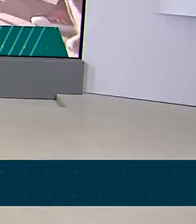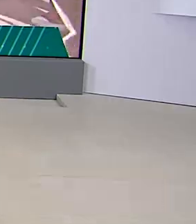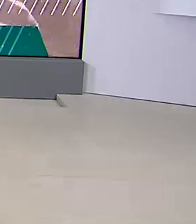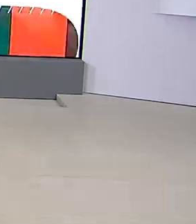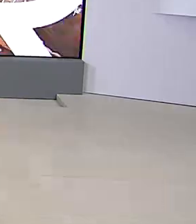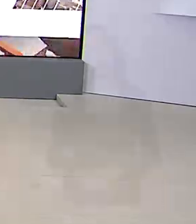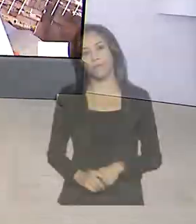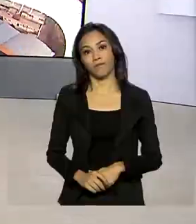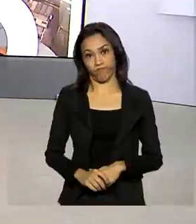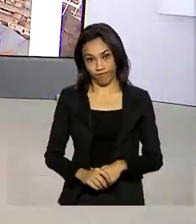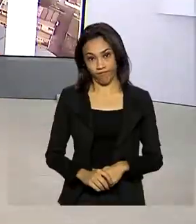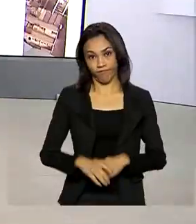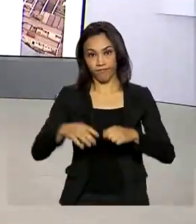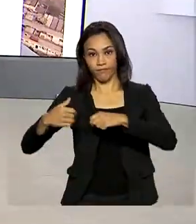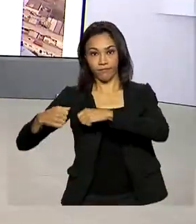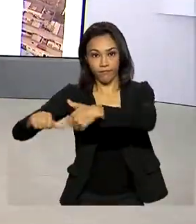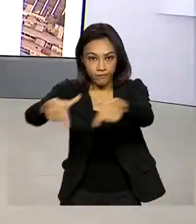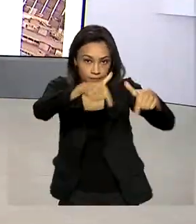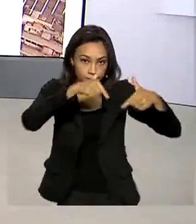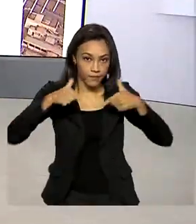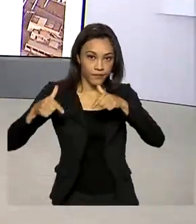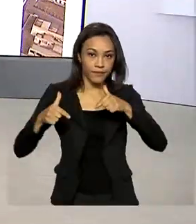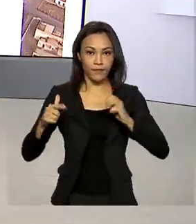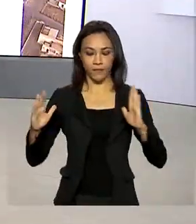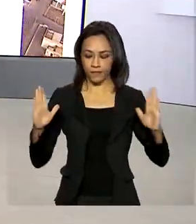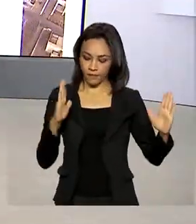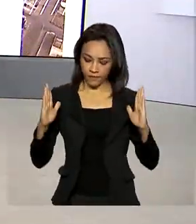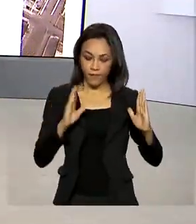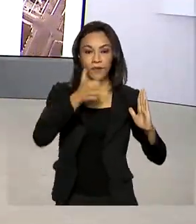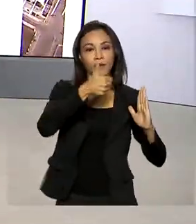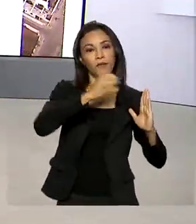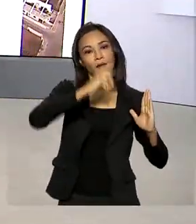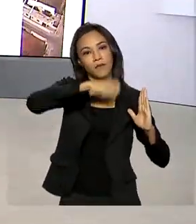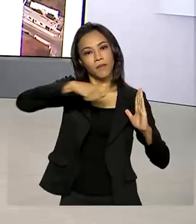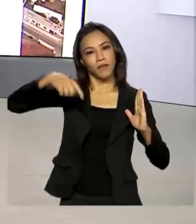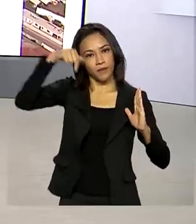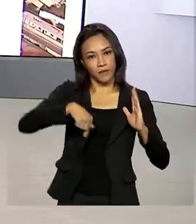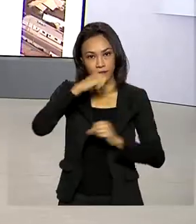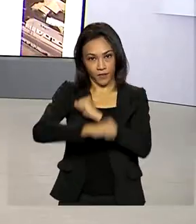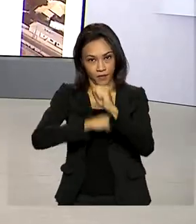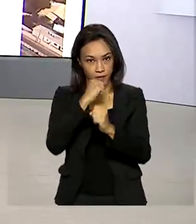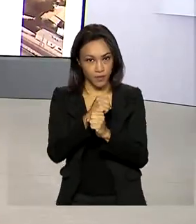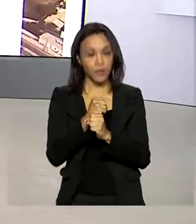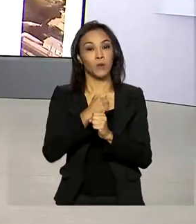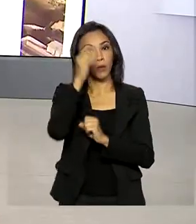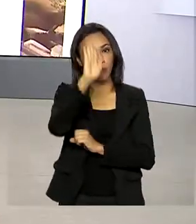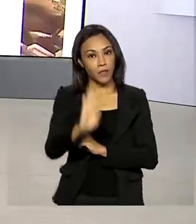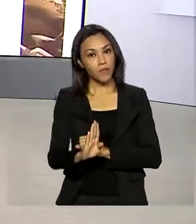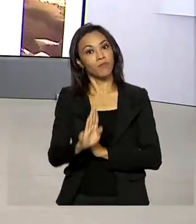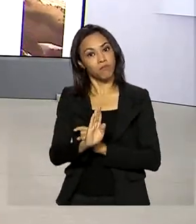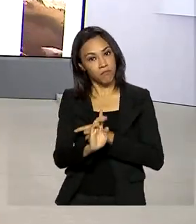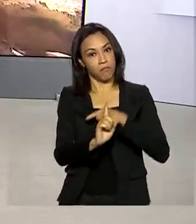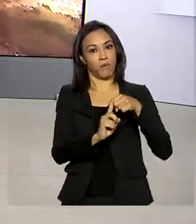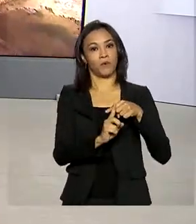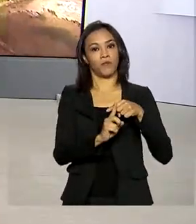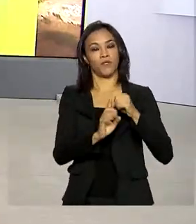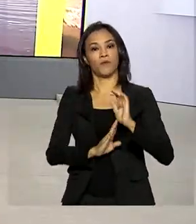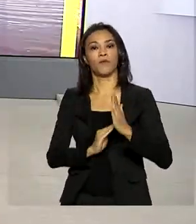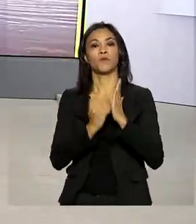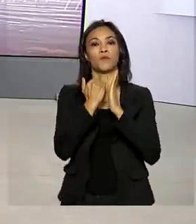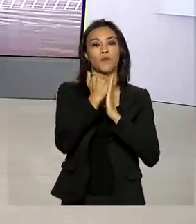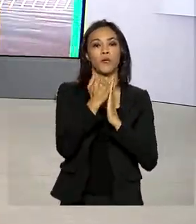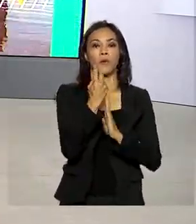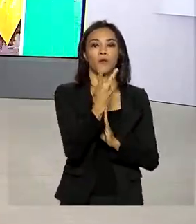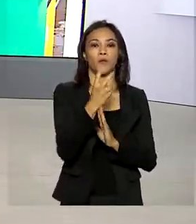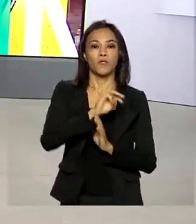Mercado de trabalho. Nos 10 primeiros meses deste ano, o Brasil teve saldo positivo superior a 2